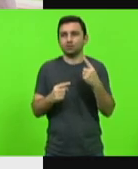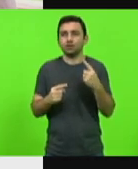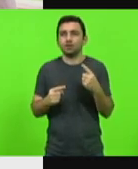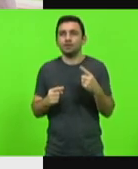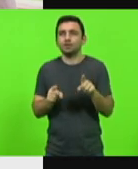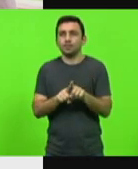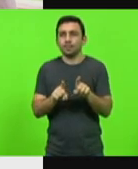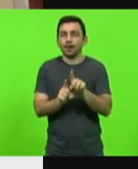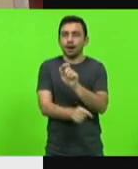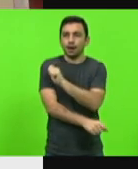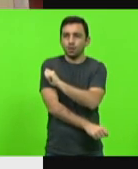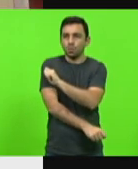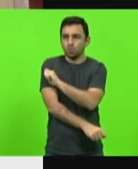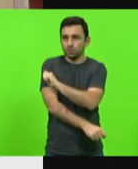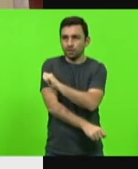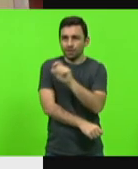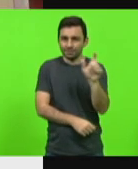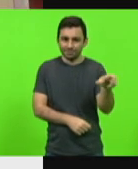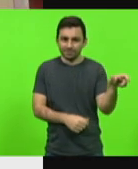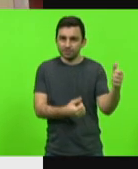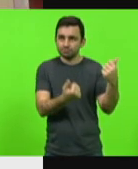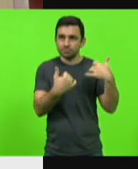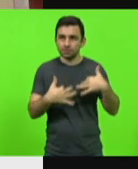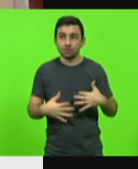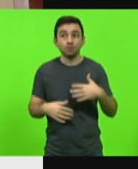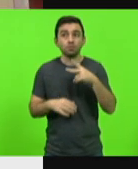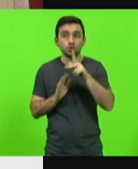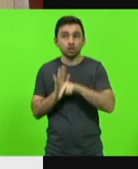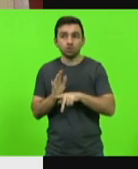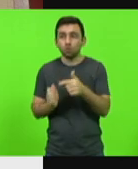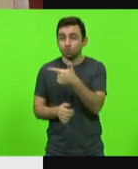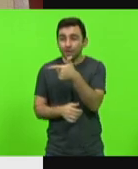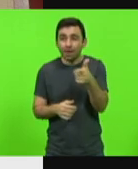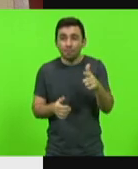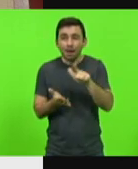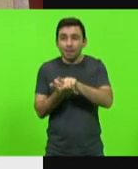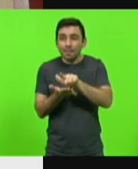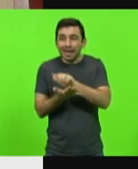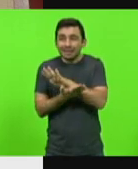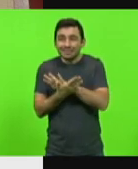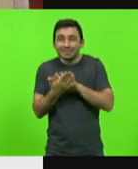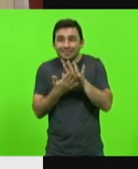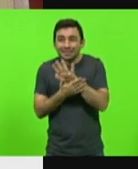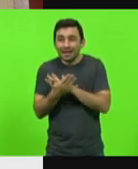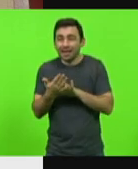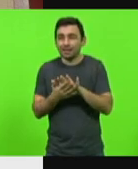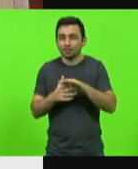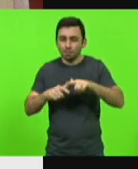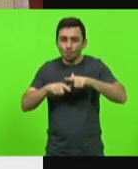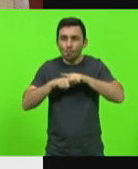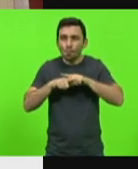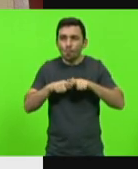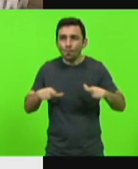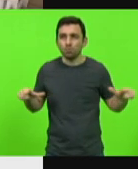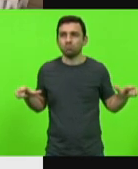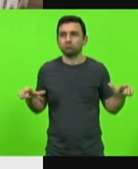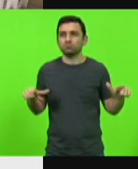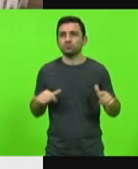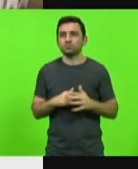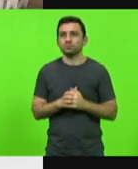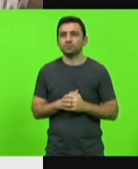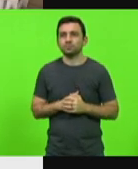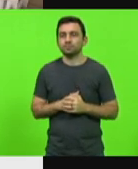que me explicaram todo o projeto. Não tem um papel no chão, olha aqui, não tem um papel no chão